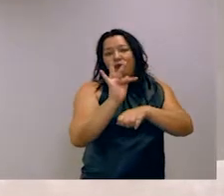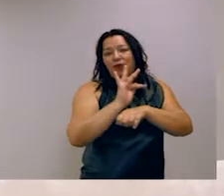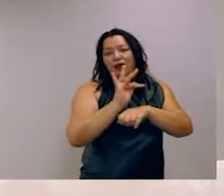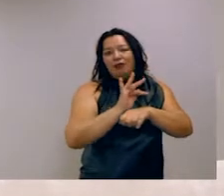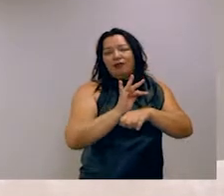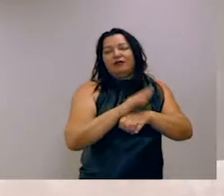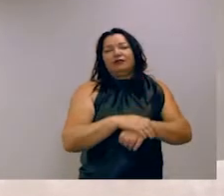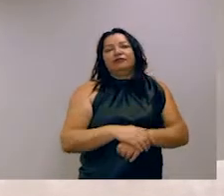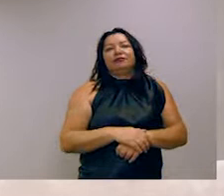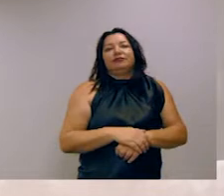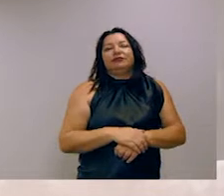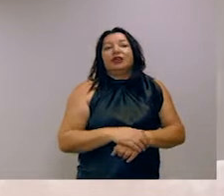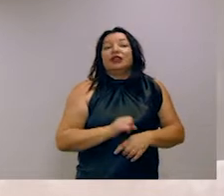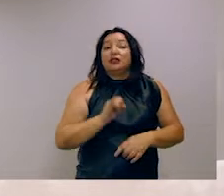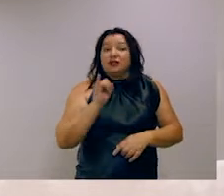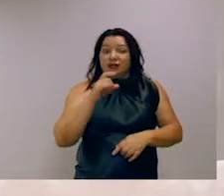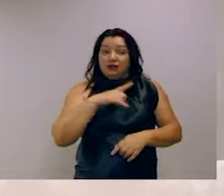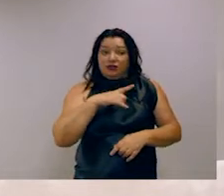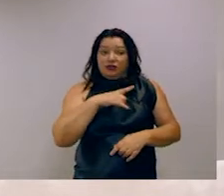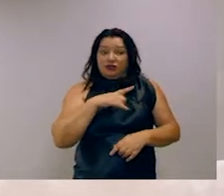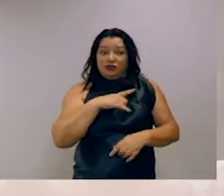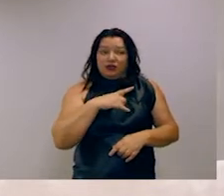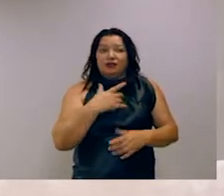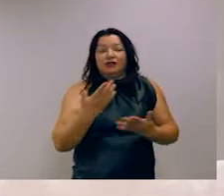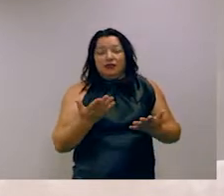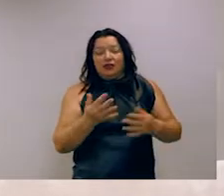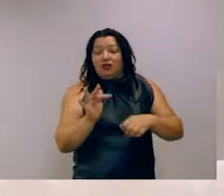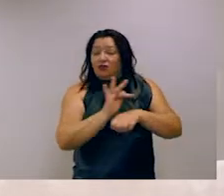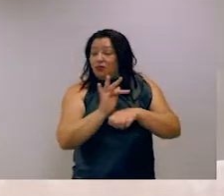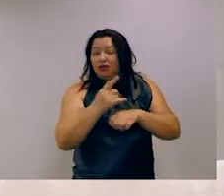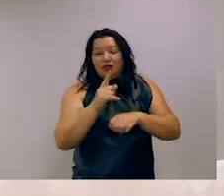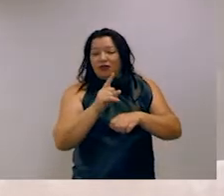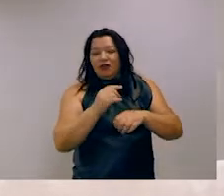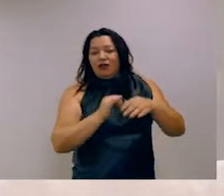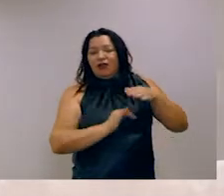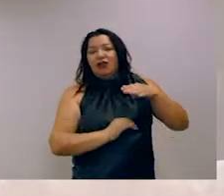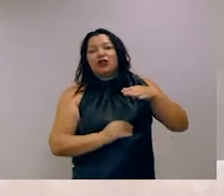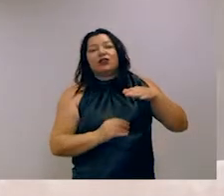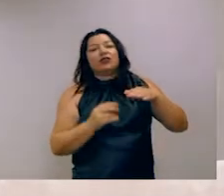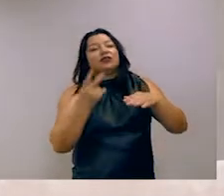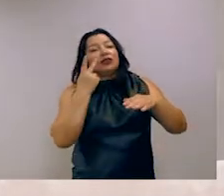se os dados estivessem nesse formato, mas não, estão em linguagem natural.